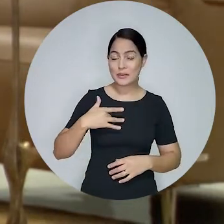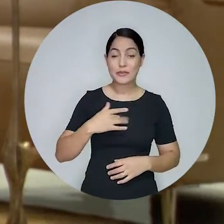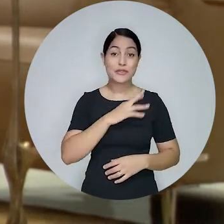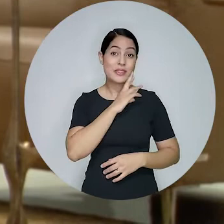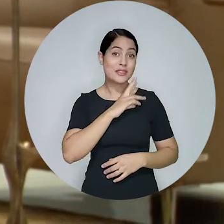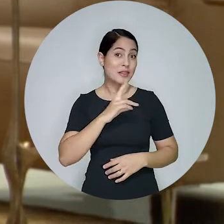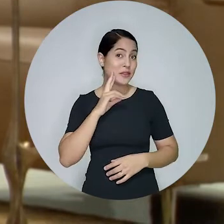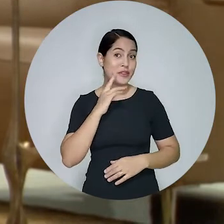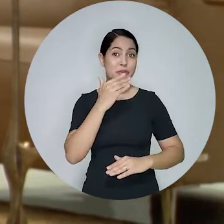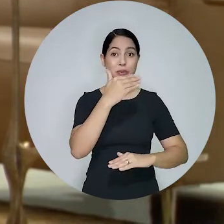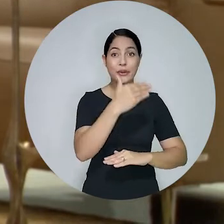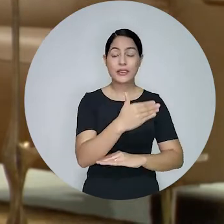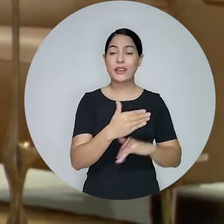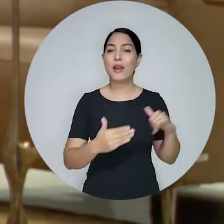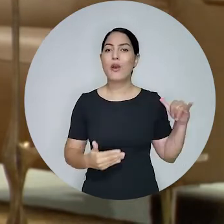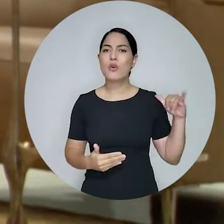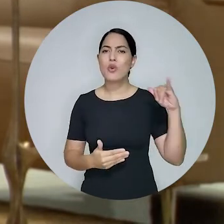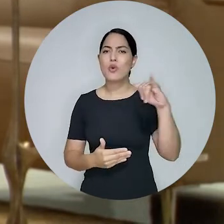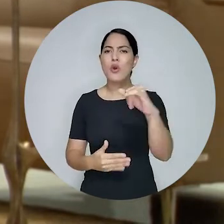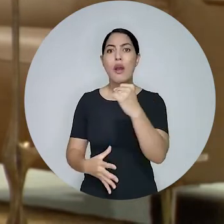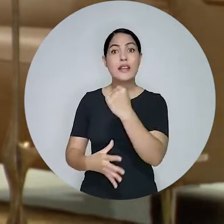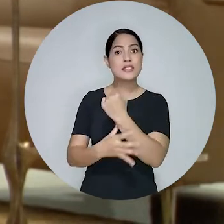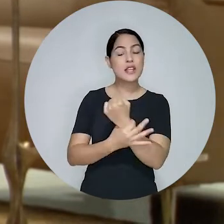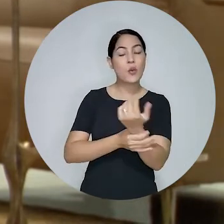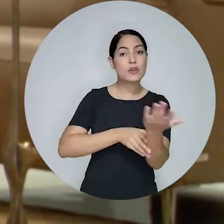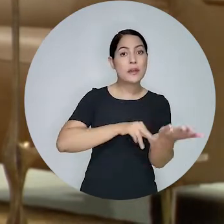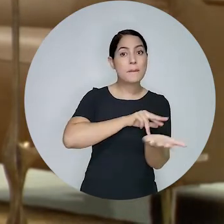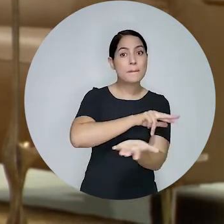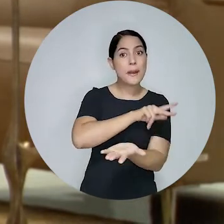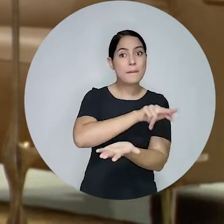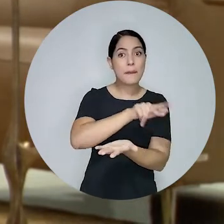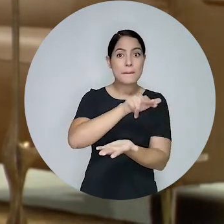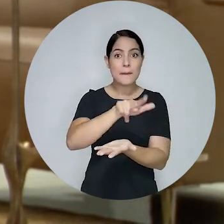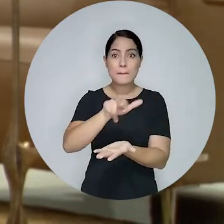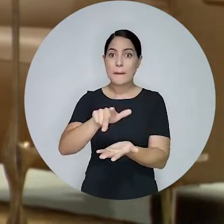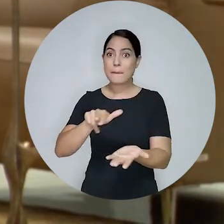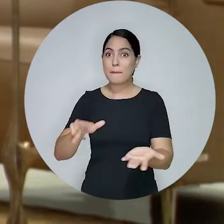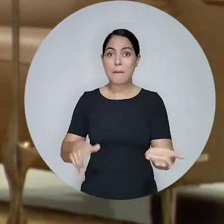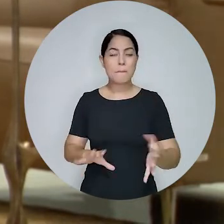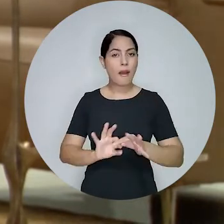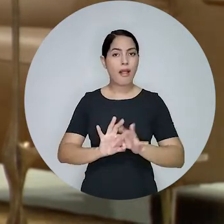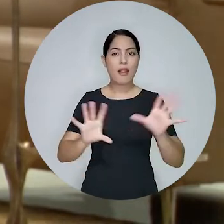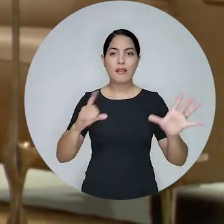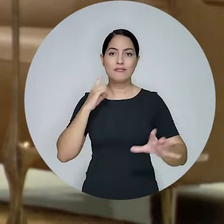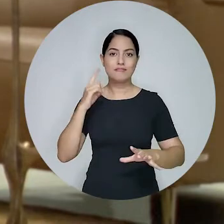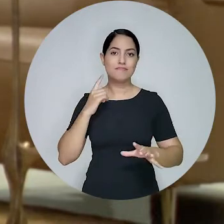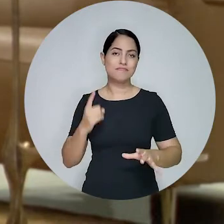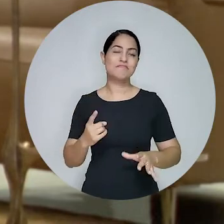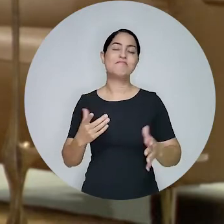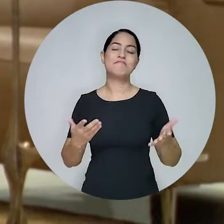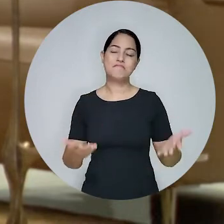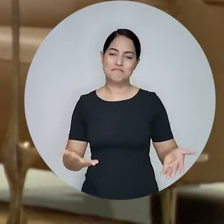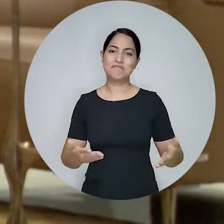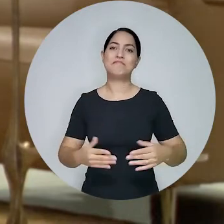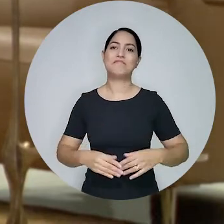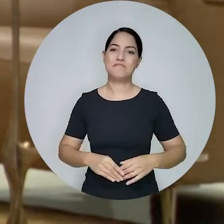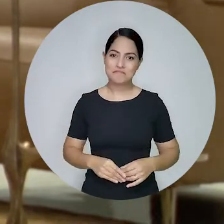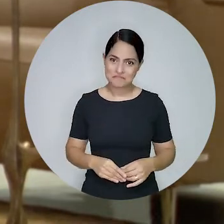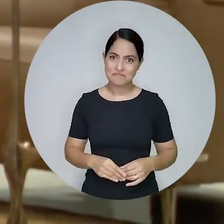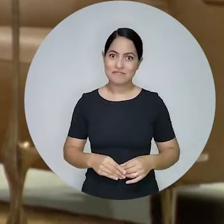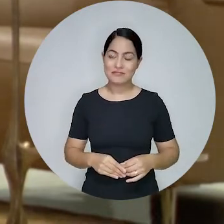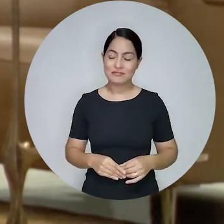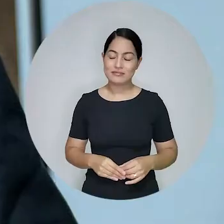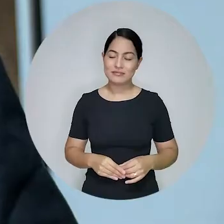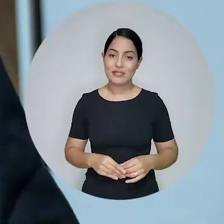educação, saúde, restaurantes, hotéis, companhias aéreas, seguros e tantos outros à disposição da